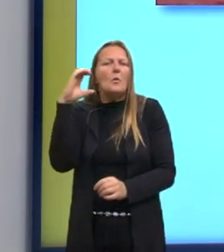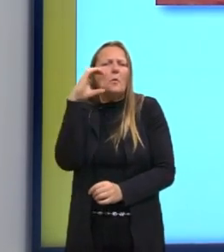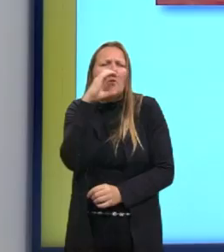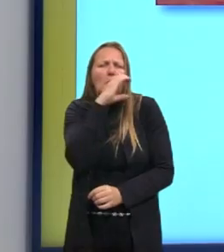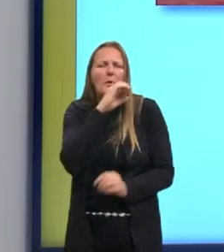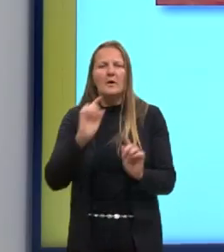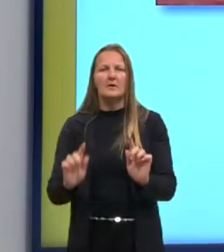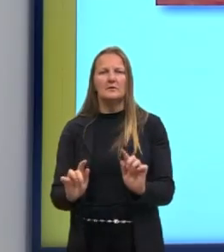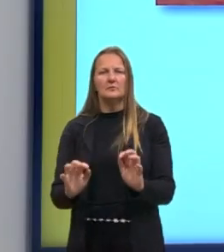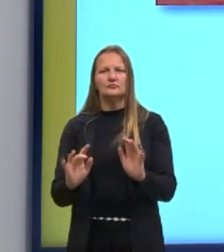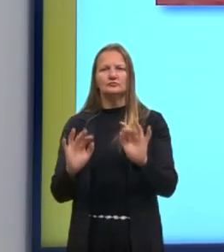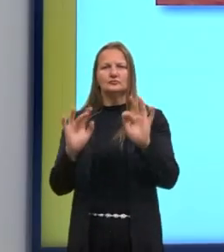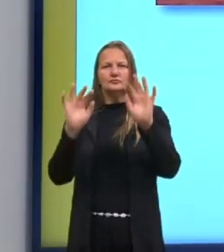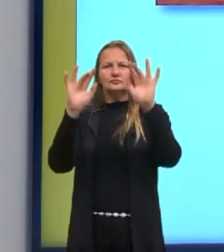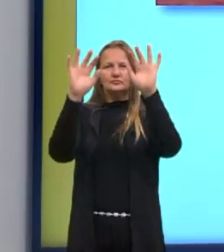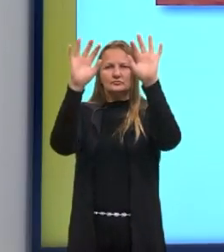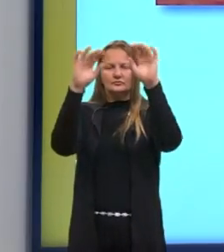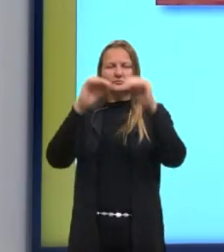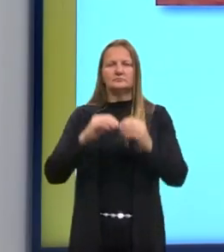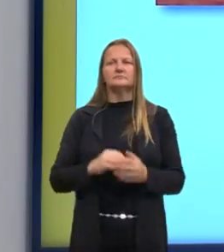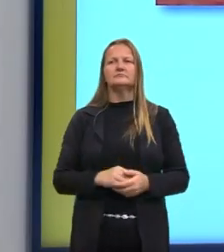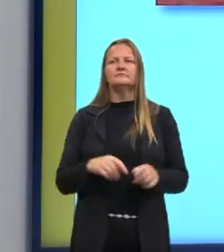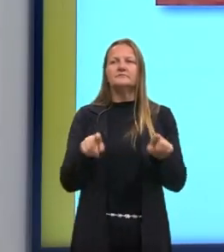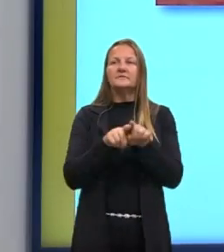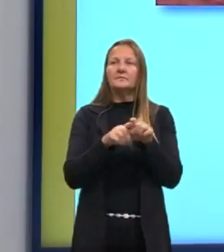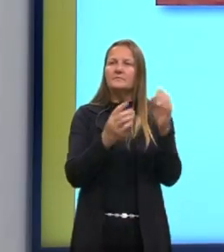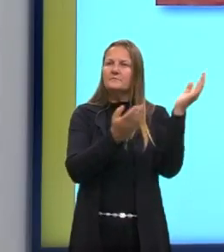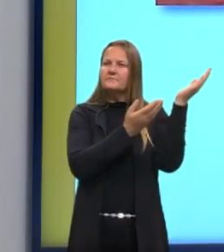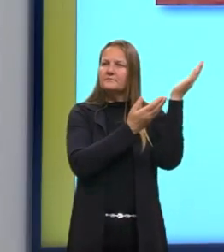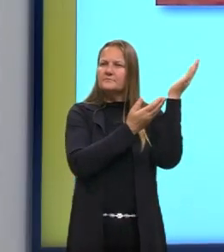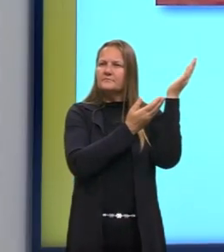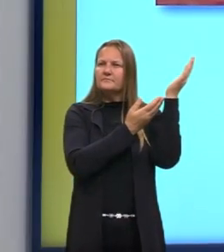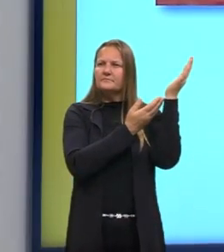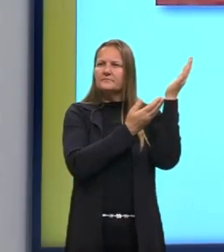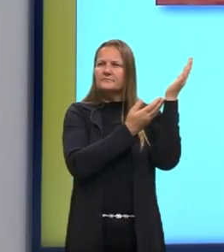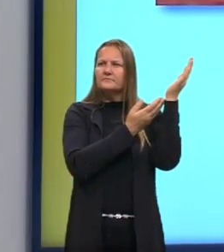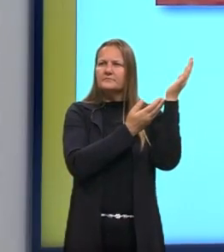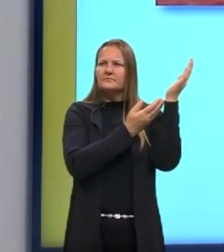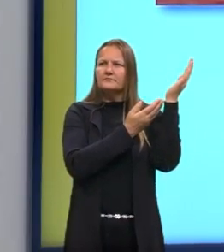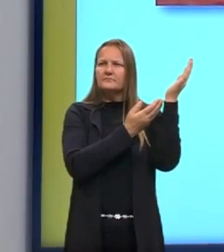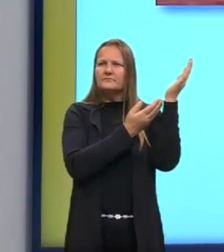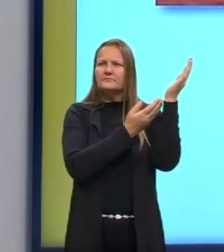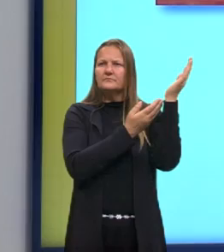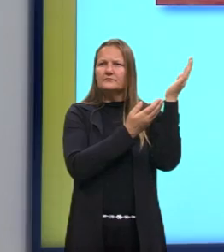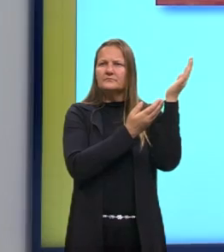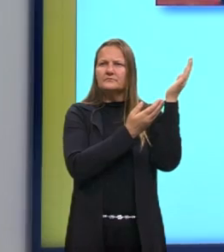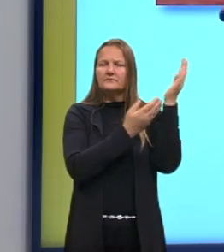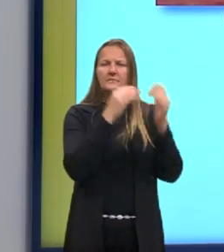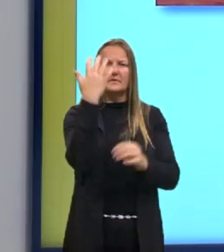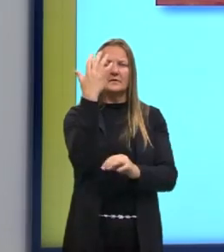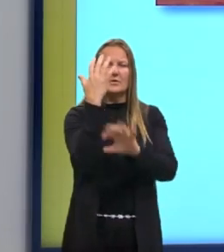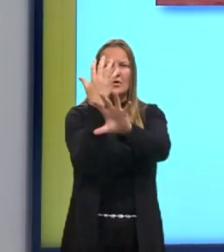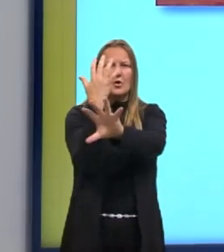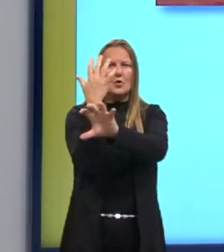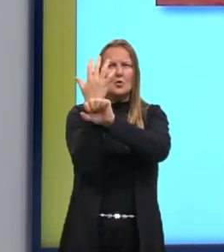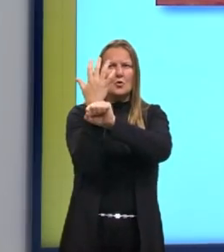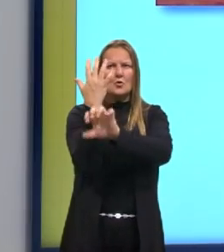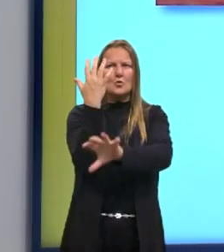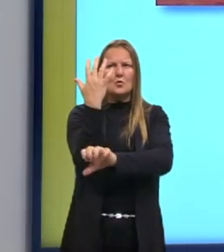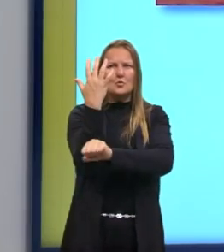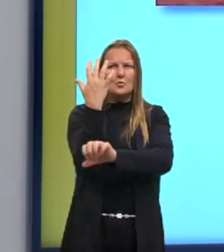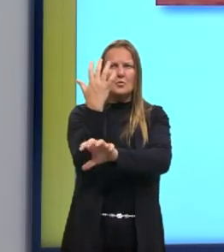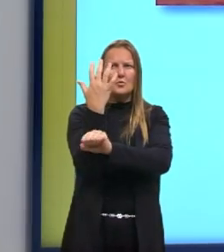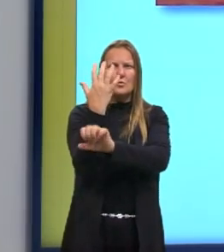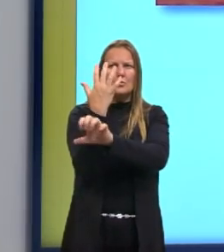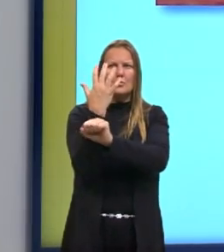Aqui, outro exemplo, onde a vegetação absorve o dióxido de carbono. Aqui, é